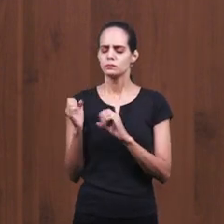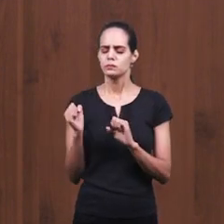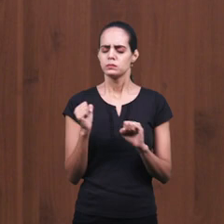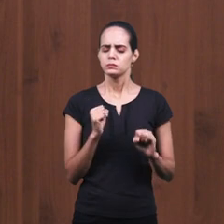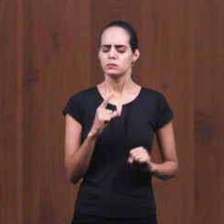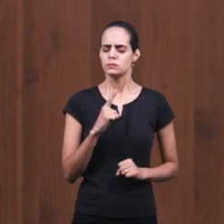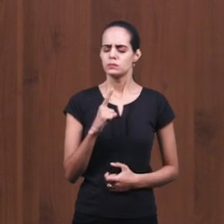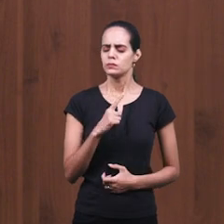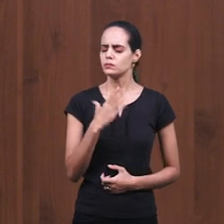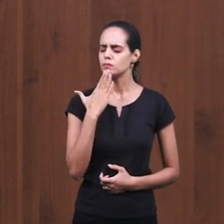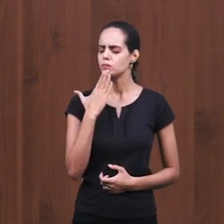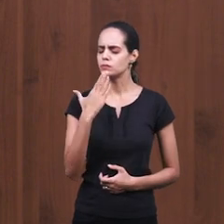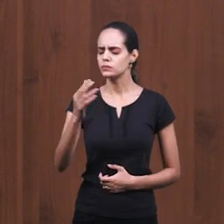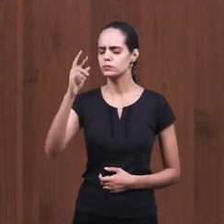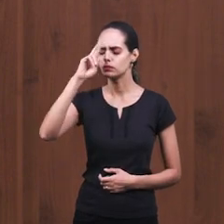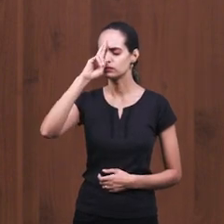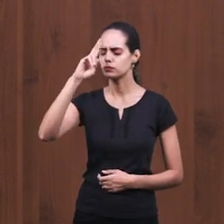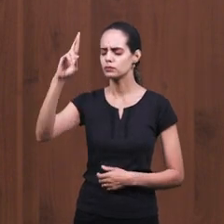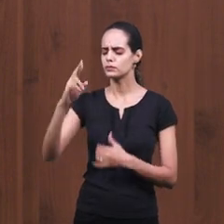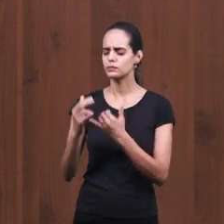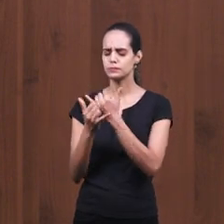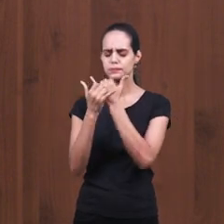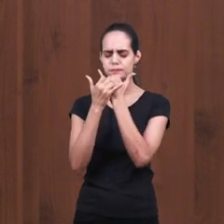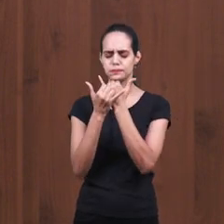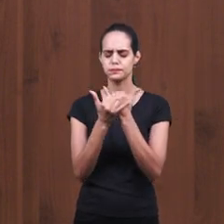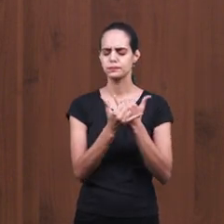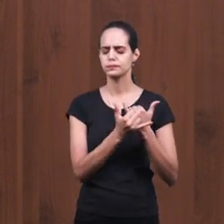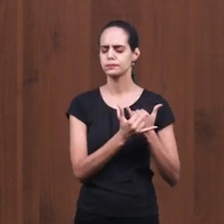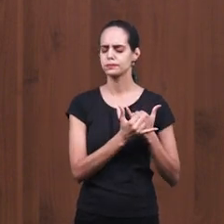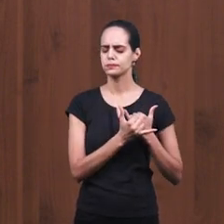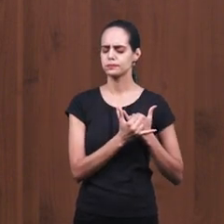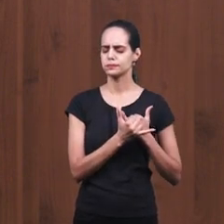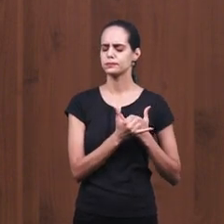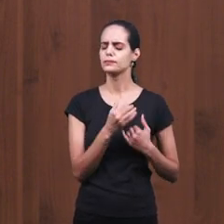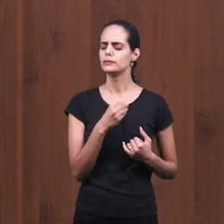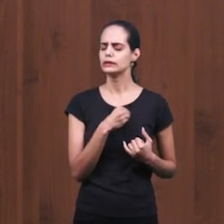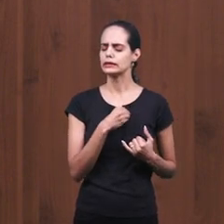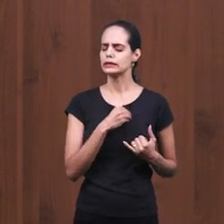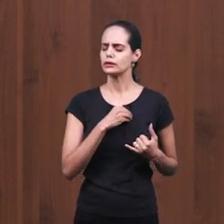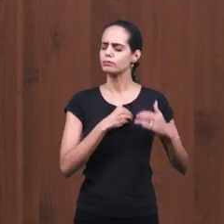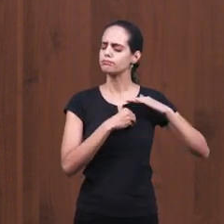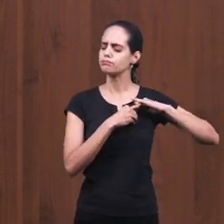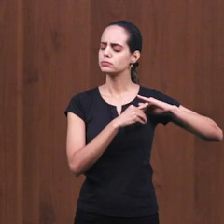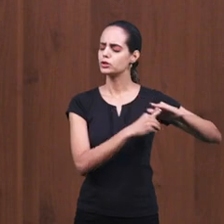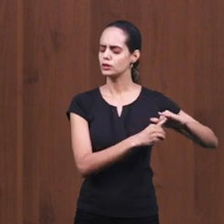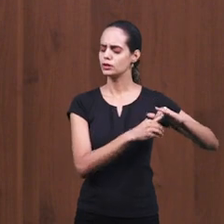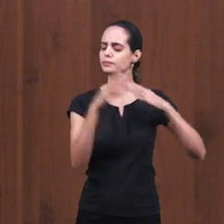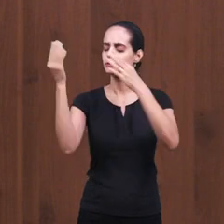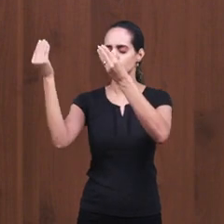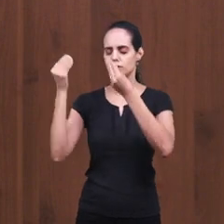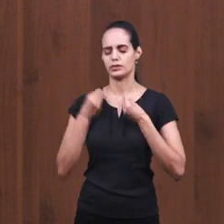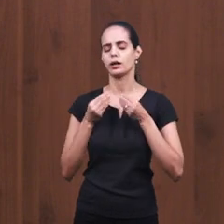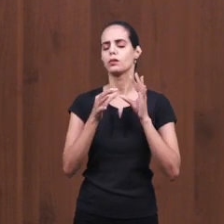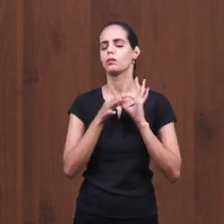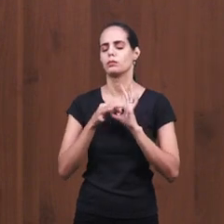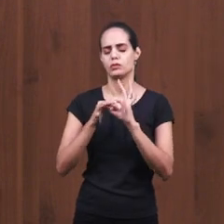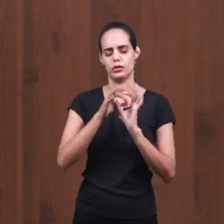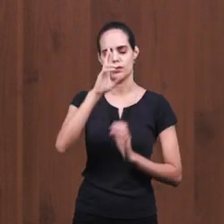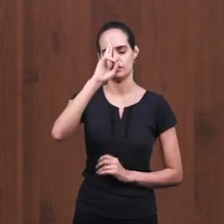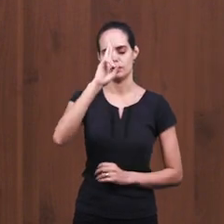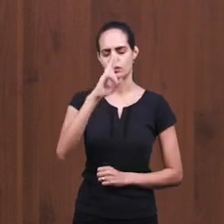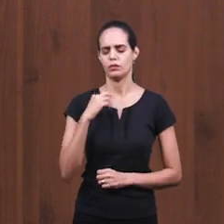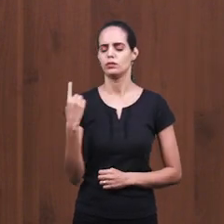e pedimos ao Senhor, perdoa os nossos pecados e nos dá comunhão Senhor,